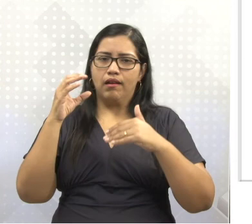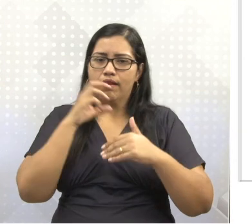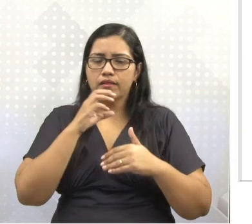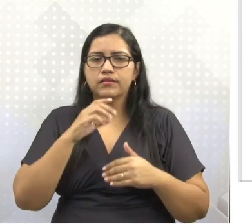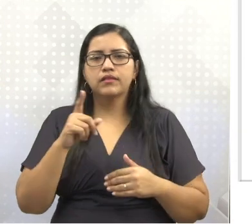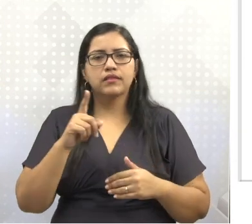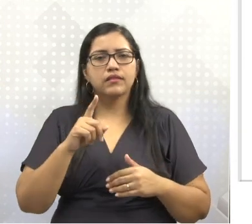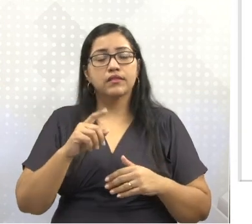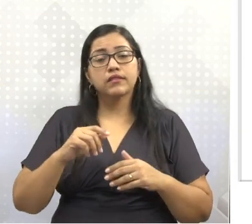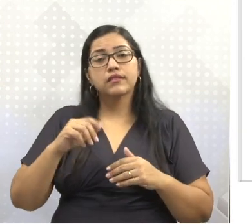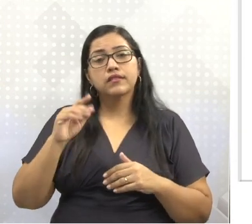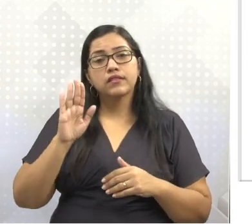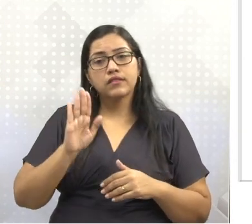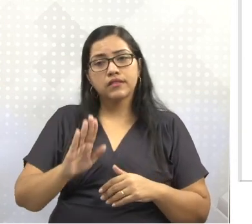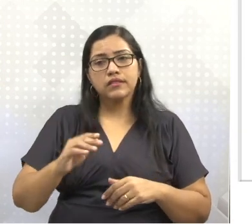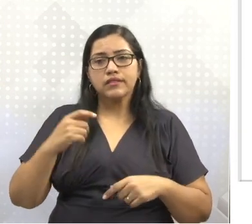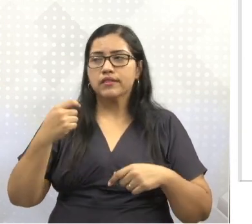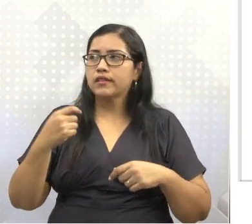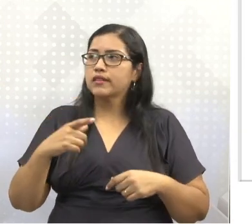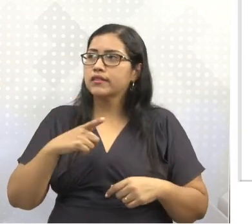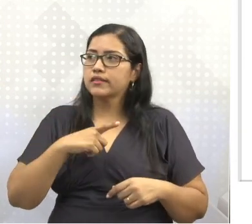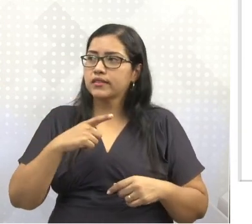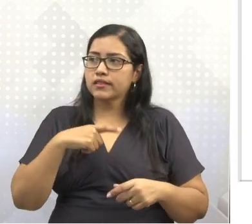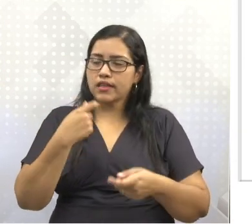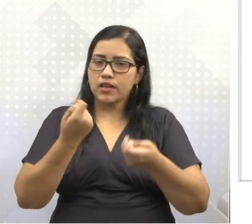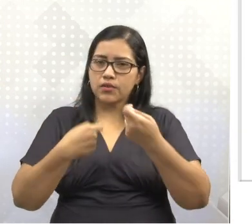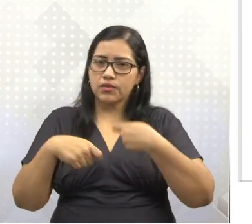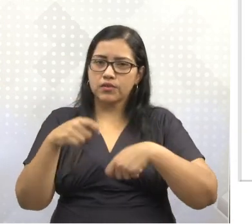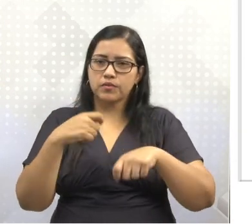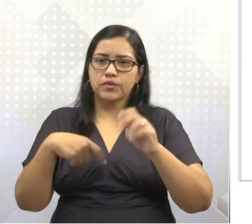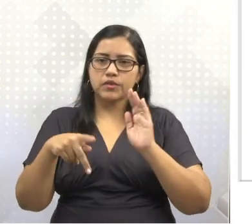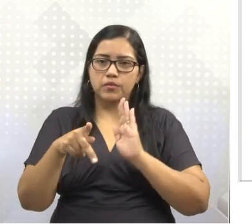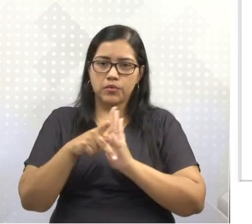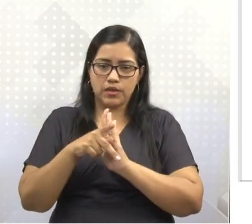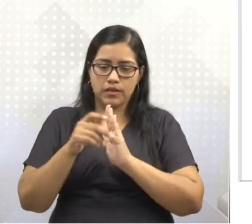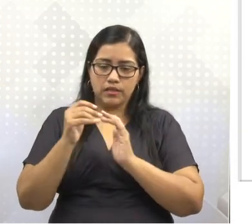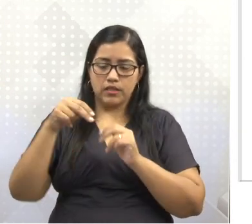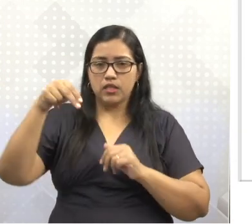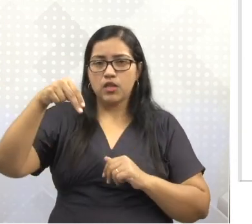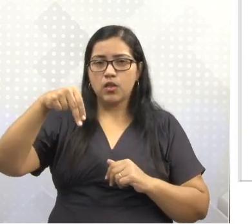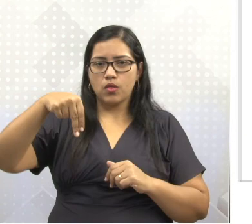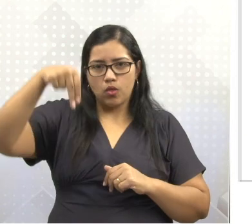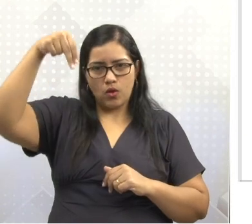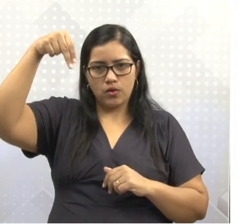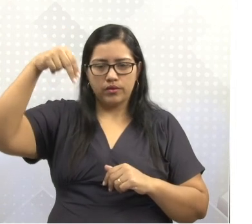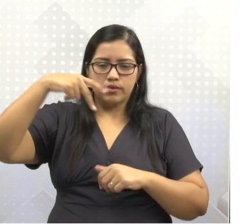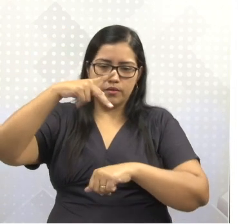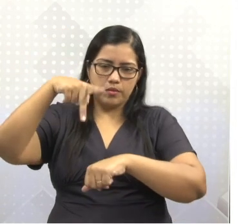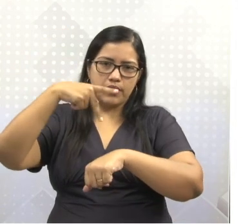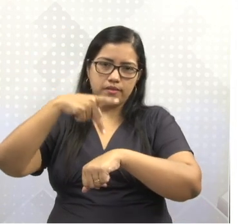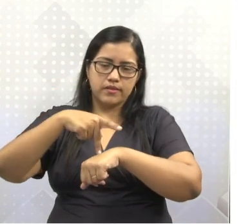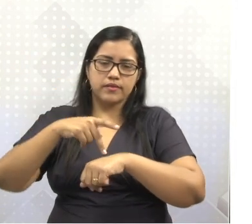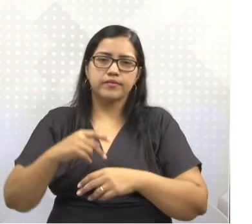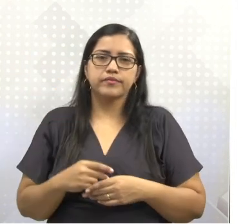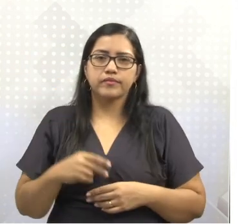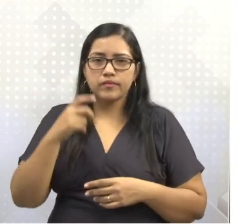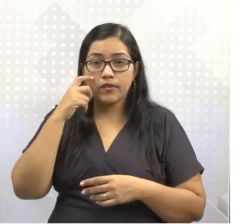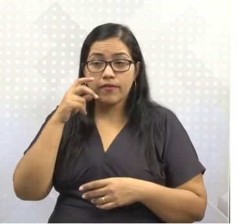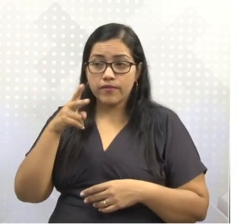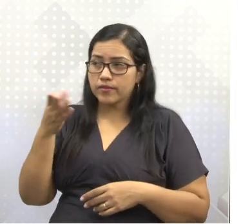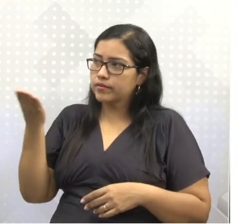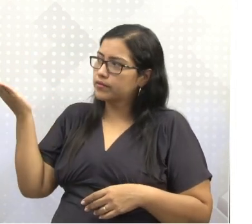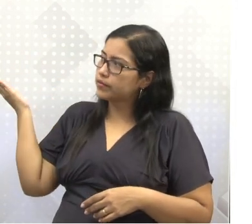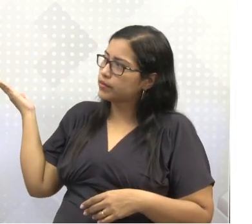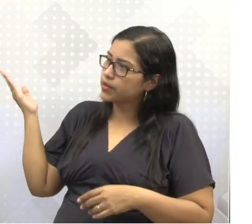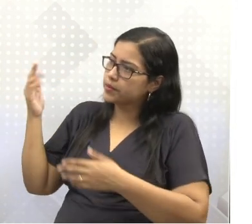industrializada, mais desenvolvida e dinâmica, economicamente, é a porção norte do país. Então, é como podemos ver nesse mapa